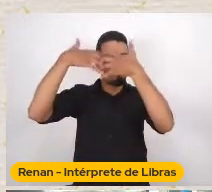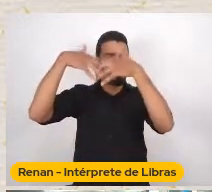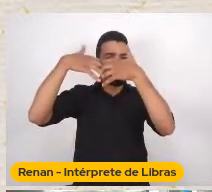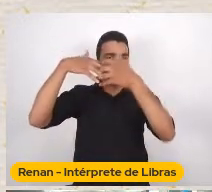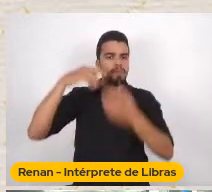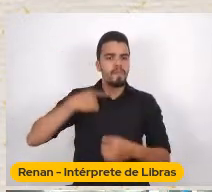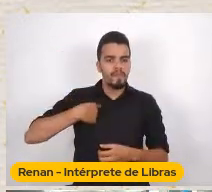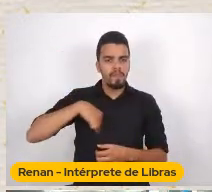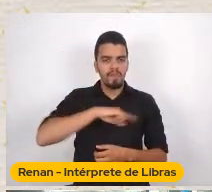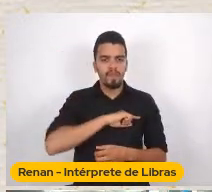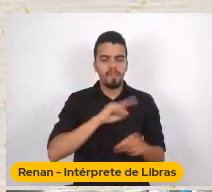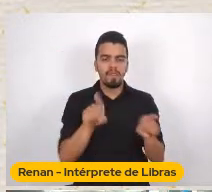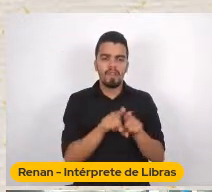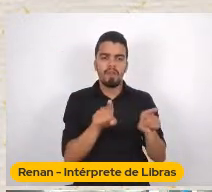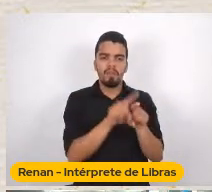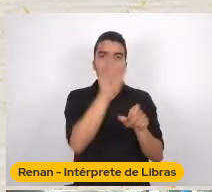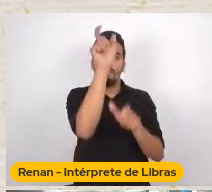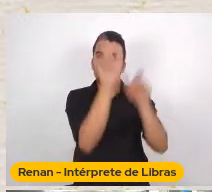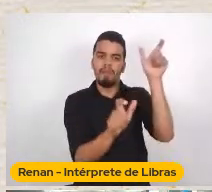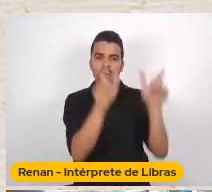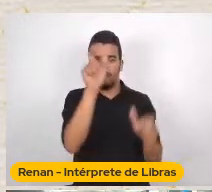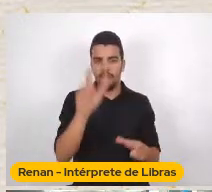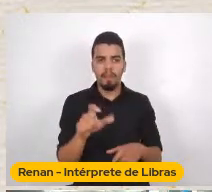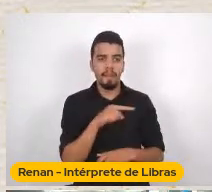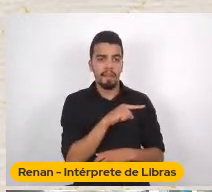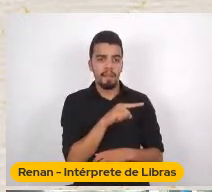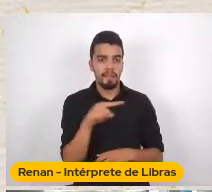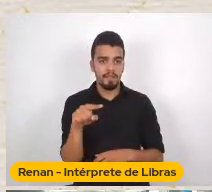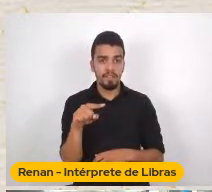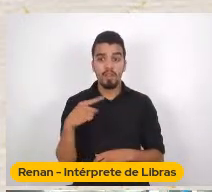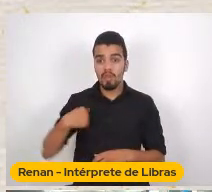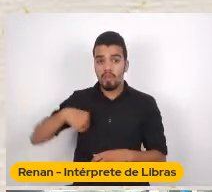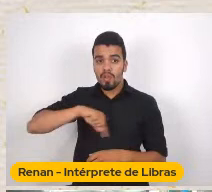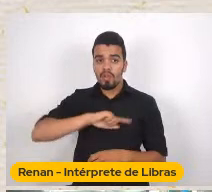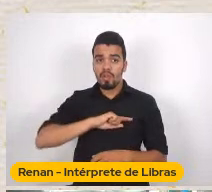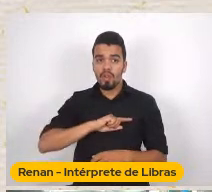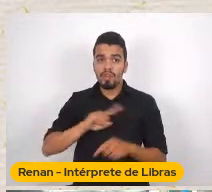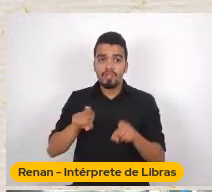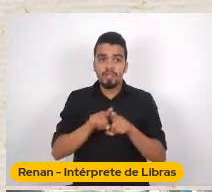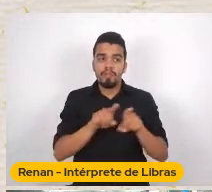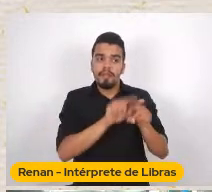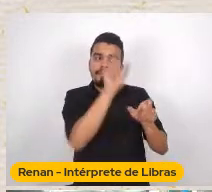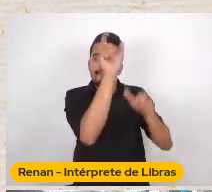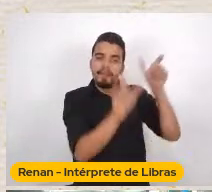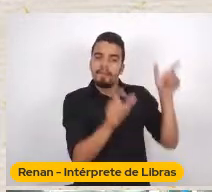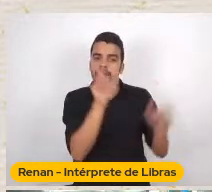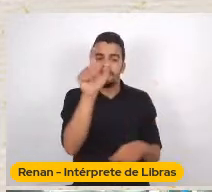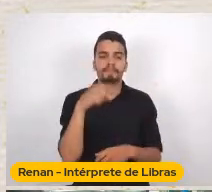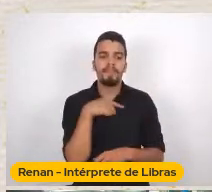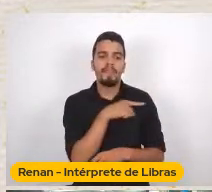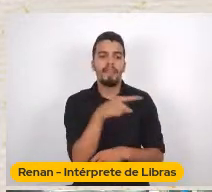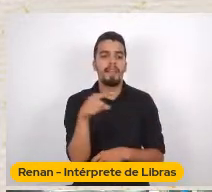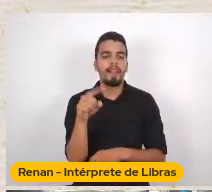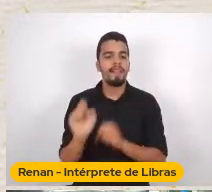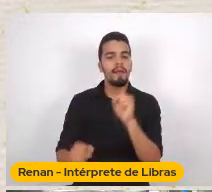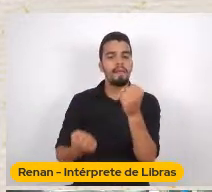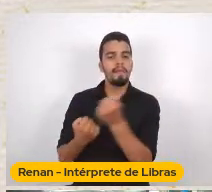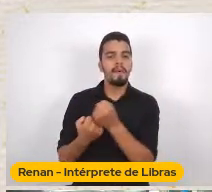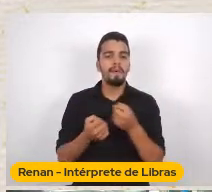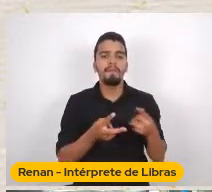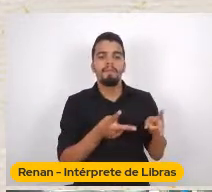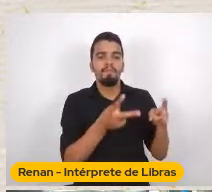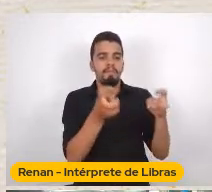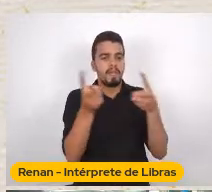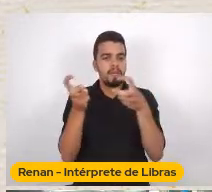um eles E esse nós E esse eles Eles vão colaborar Nessa percepção Do que está próximo